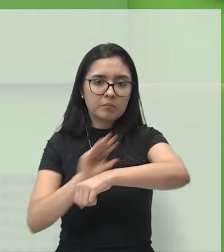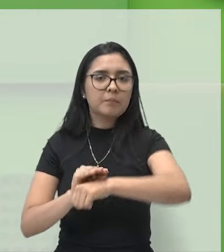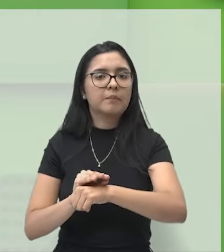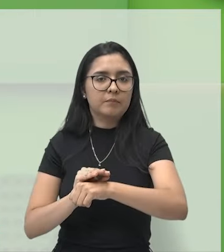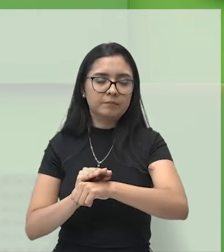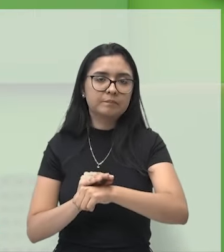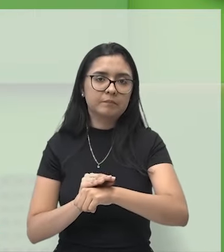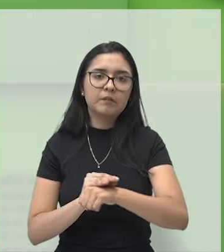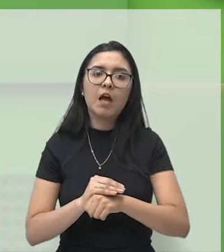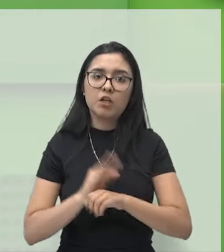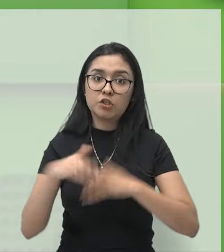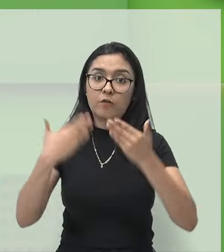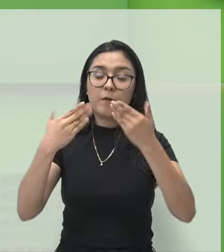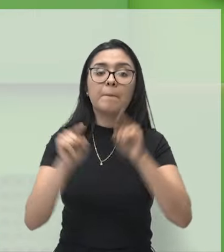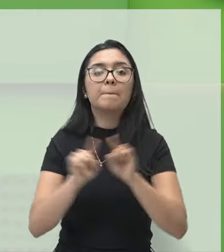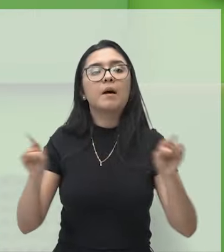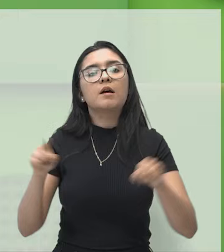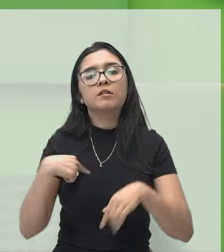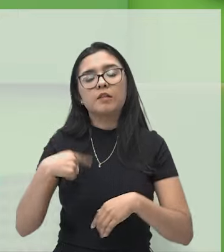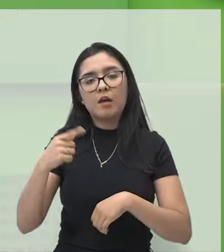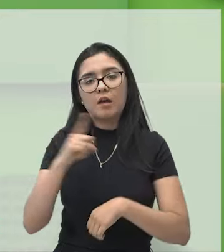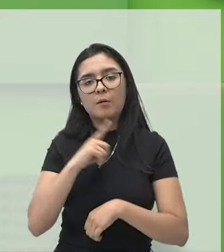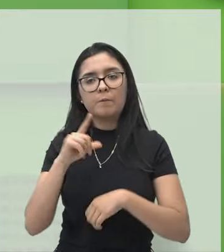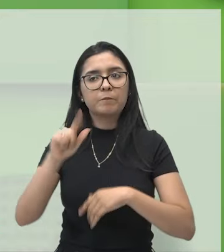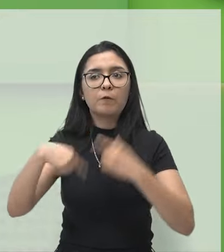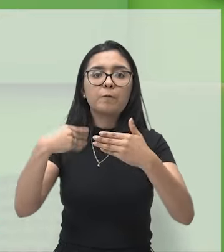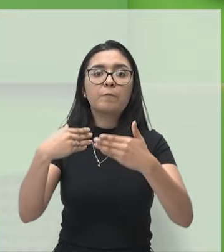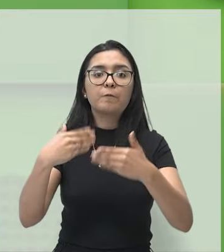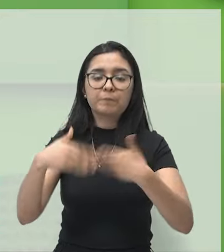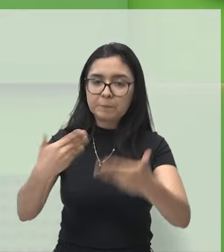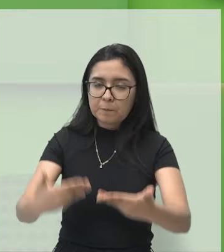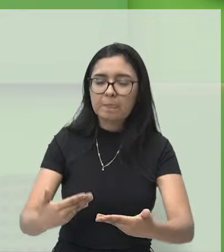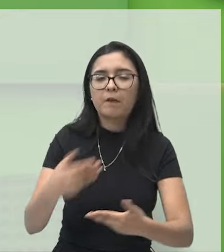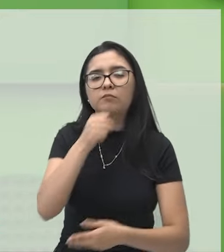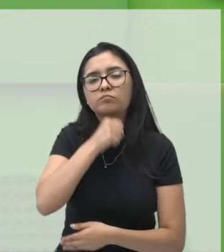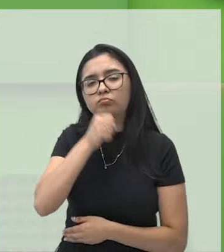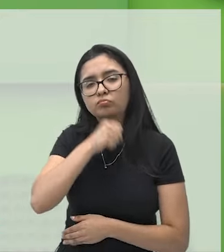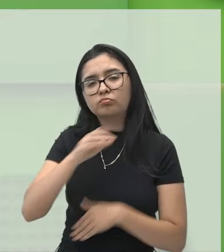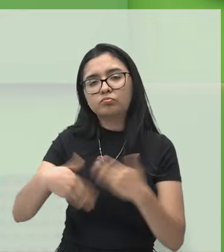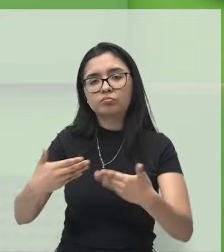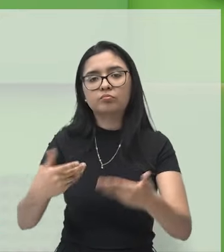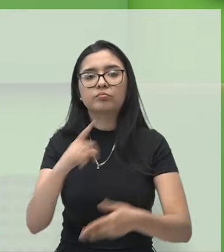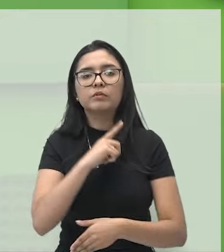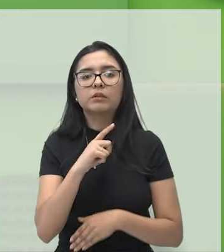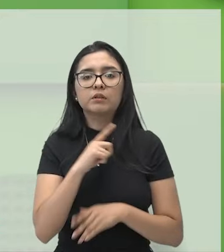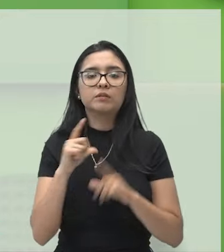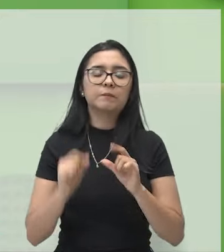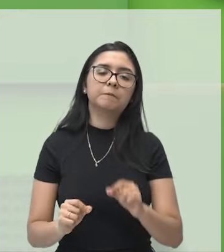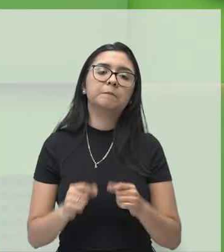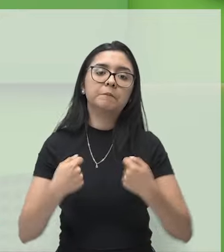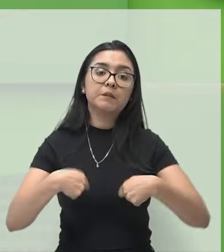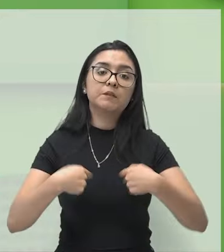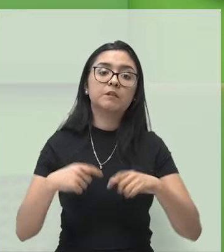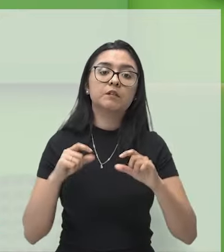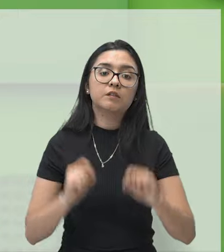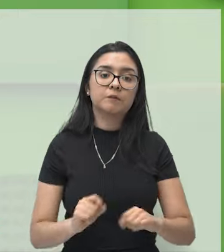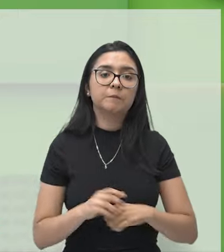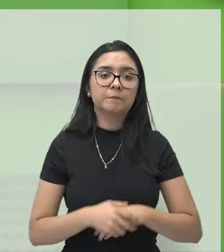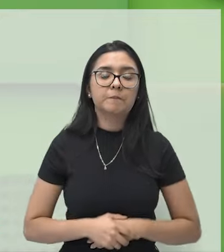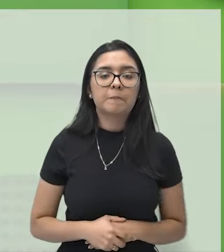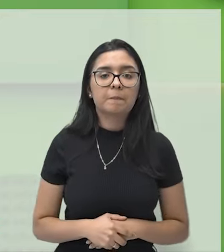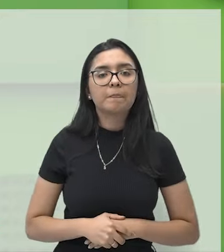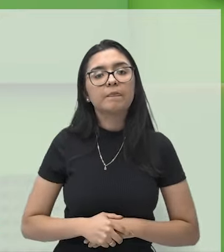crescimento. Mas, no momento que você passar a envelhecer, ele tem ali a manutenção do quê? Do seu